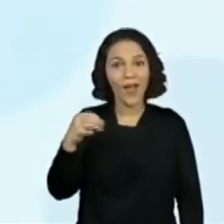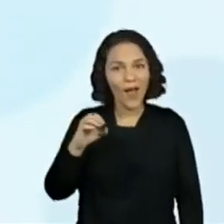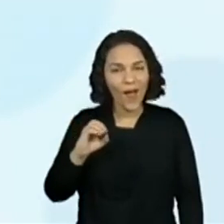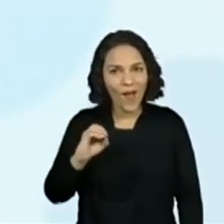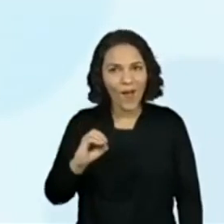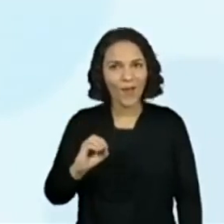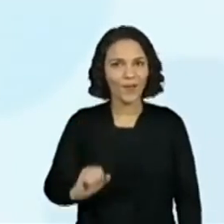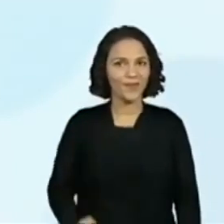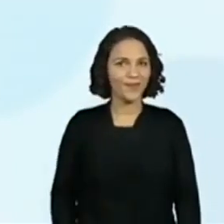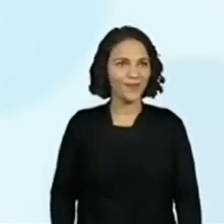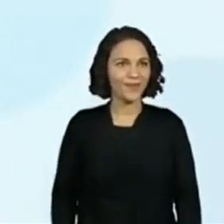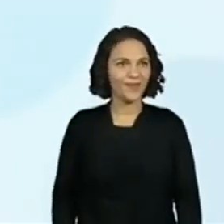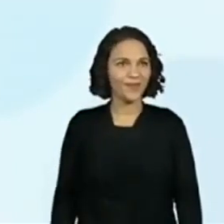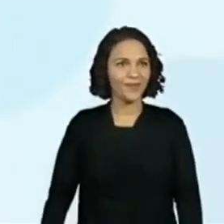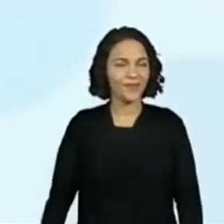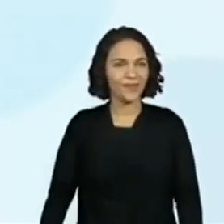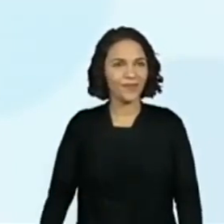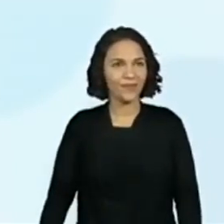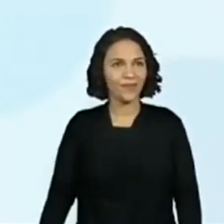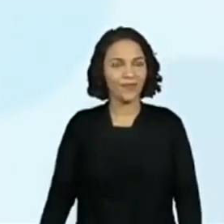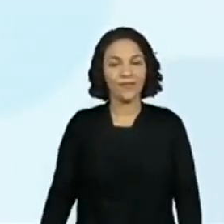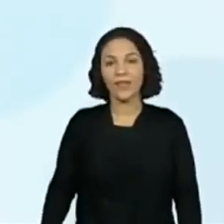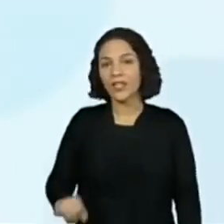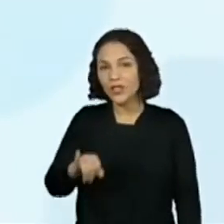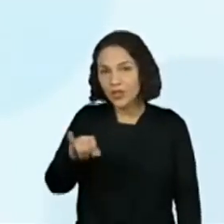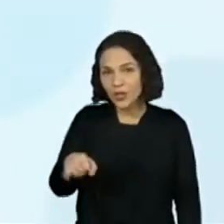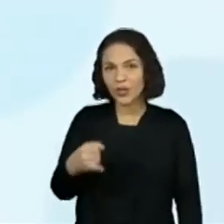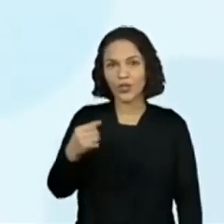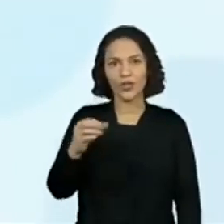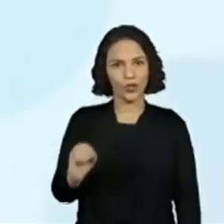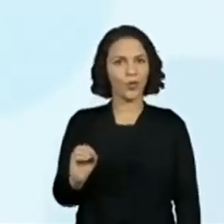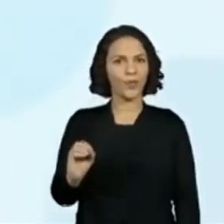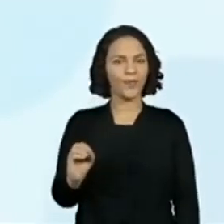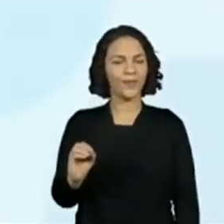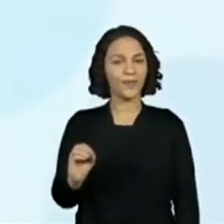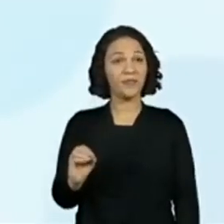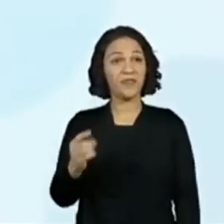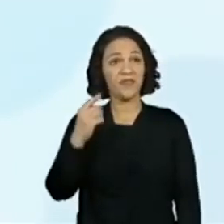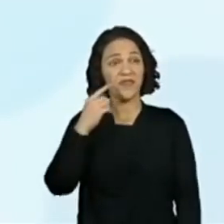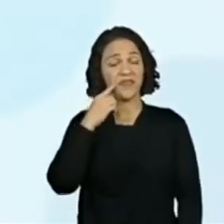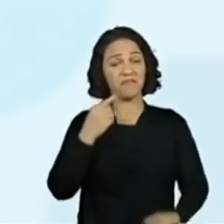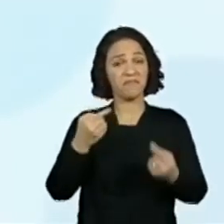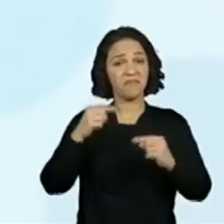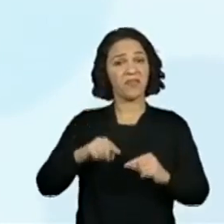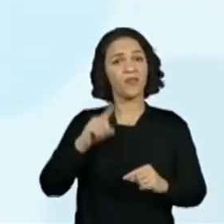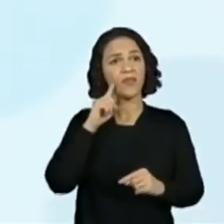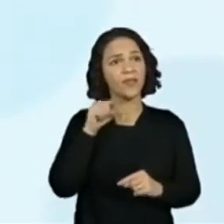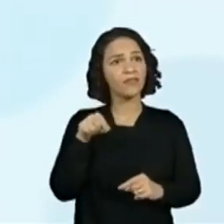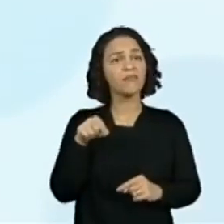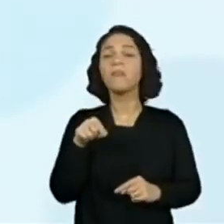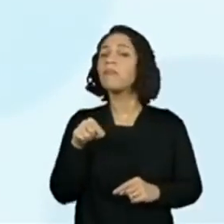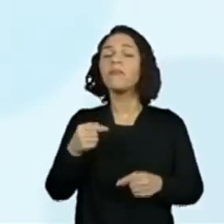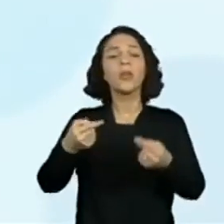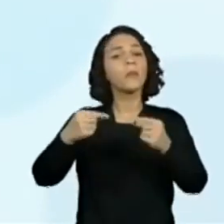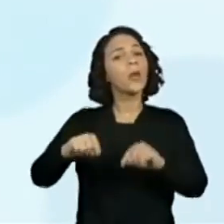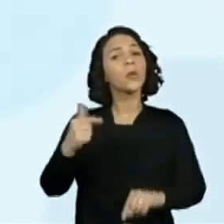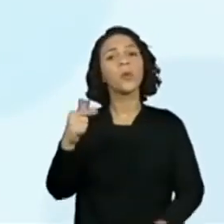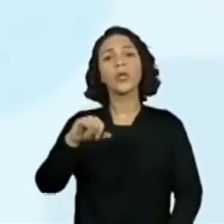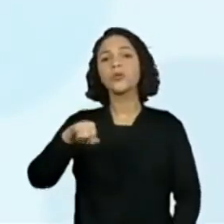e o O. Jô. Do Jô. Vamos ver o de baixo dele? Ó, professora, não tem